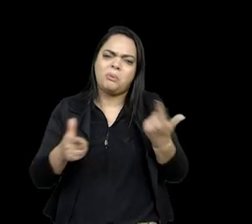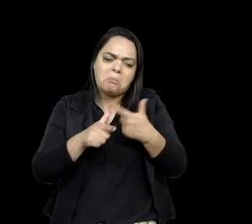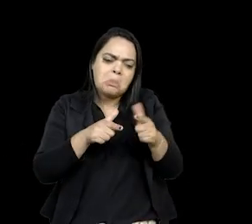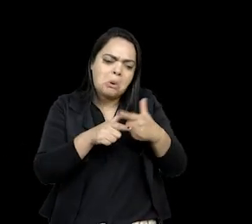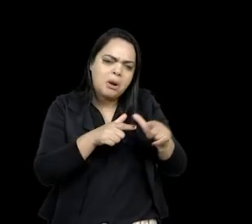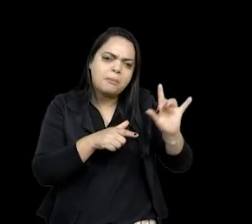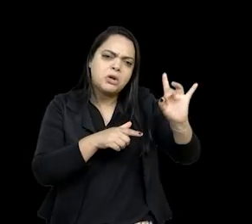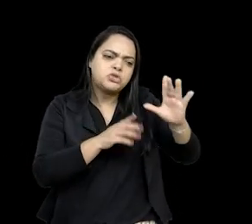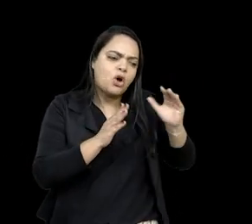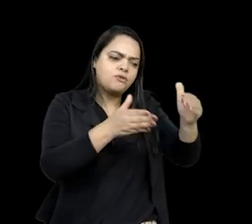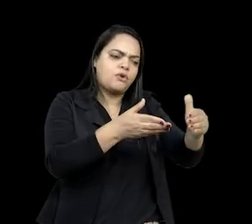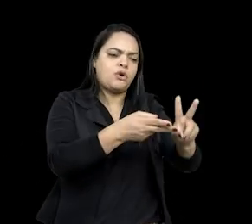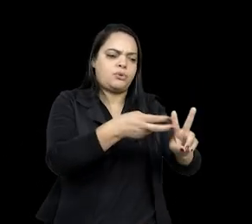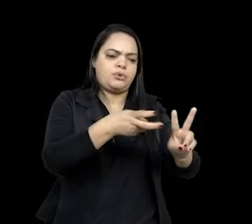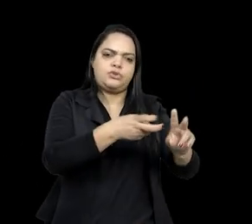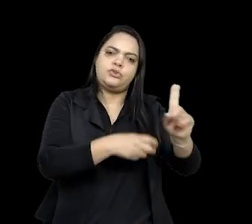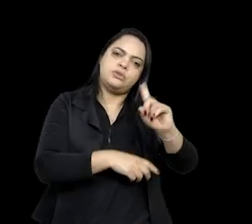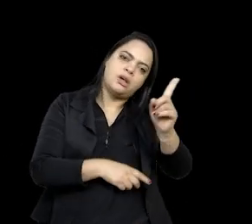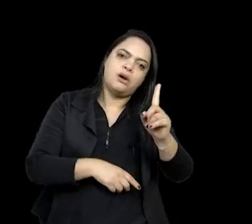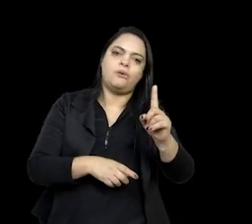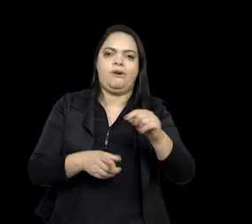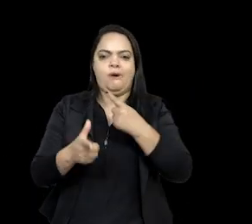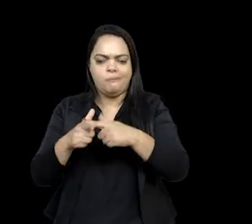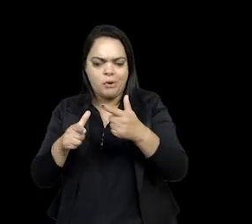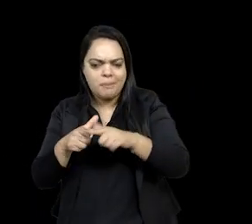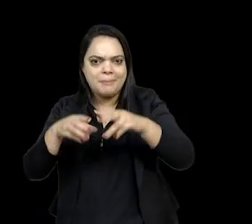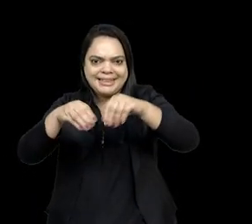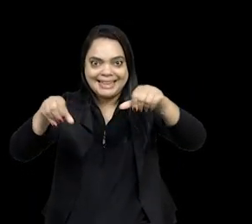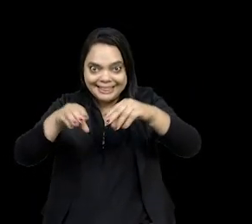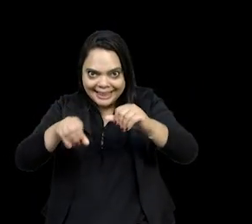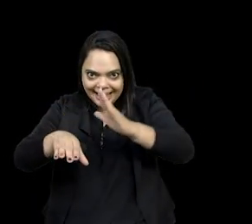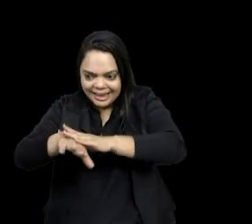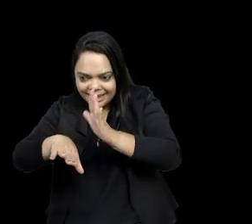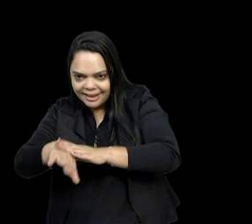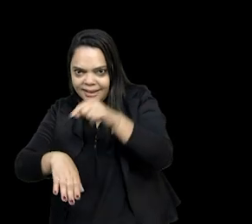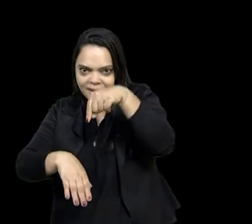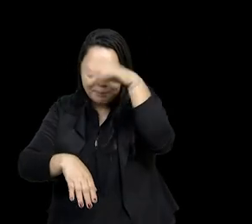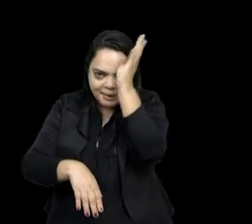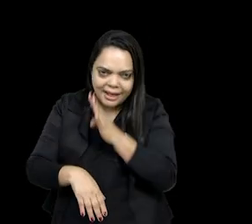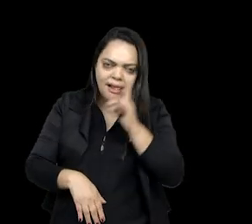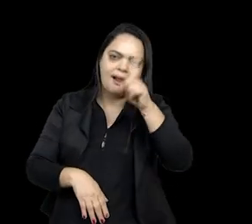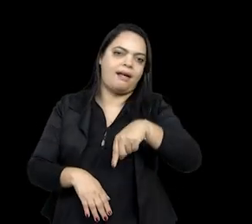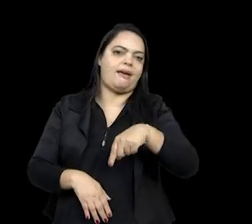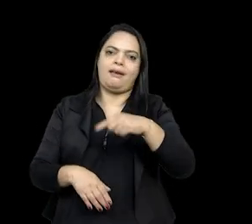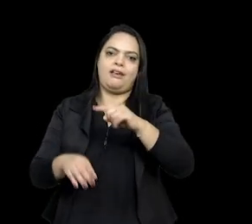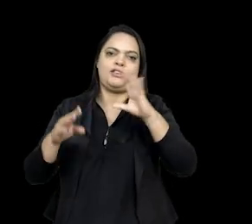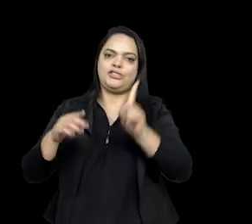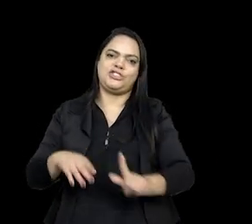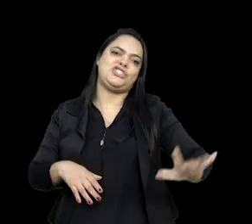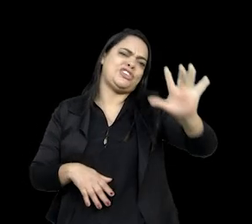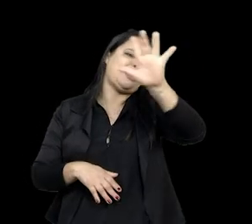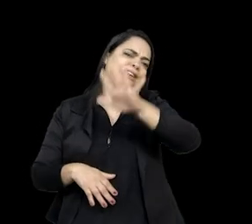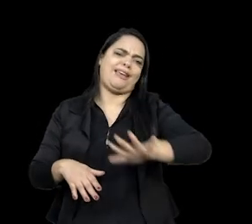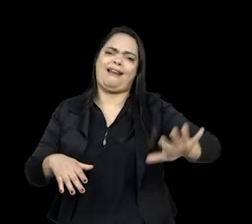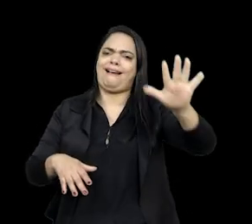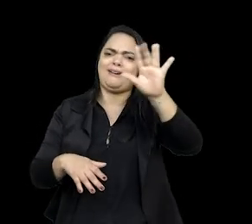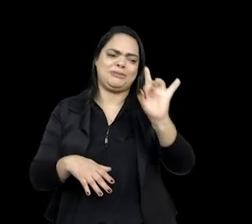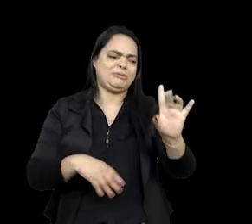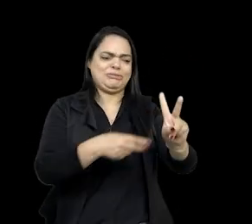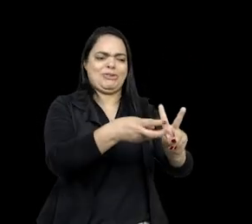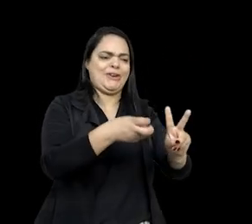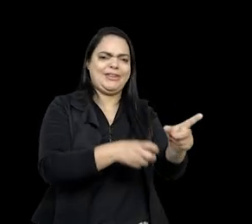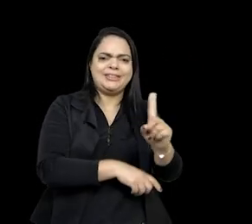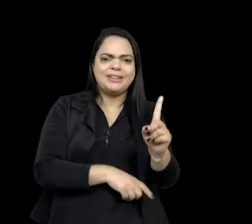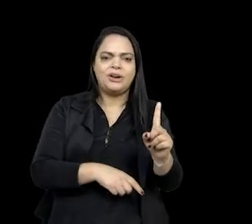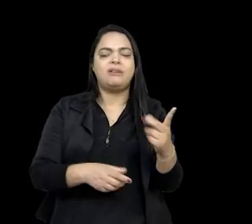indígenas. A questão da terra no Brasil disputa por terra é uma questão nacional, né? Uma questão que está muito para além dos indígenas. E, na